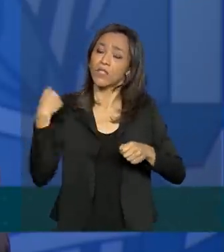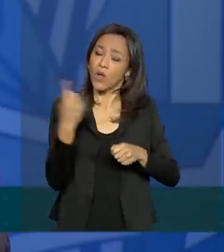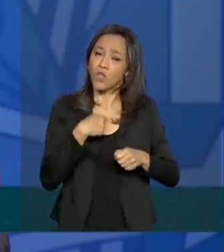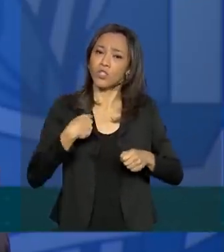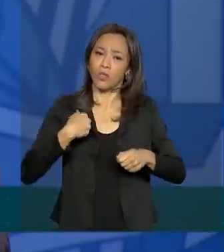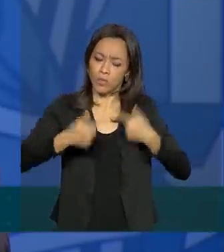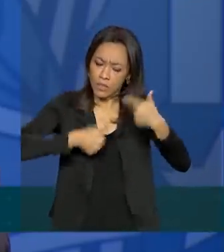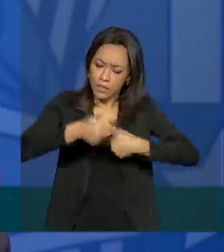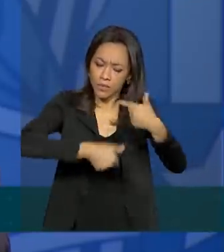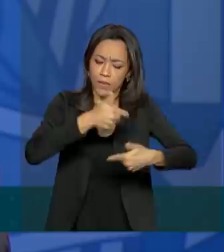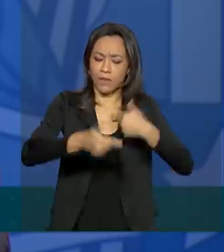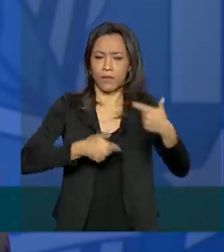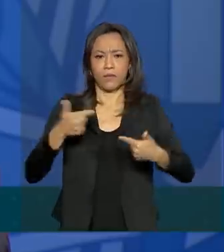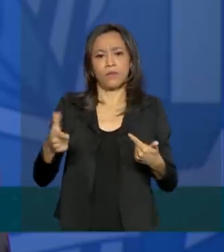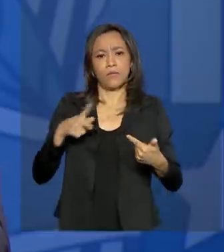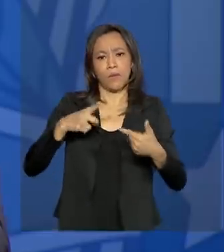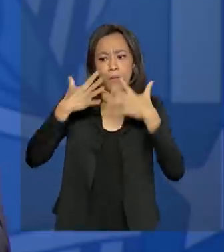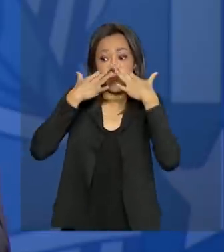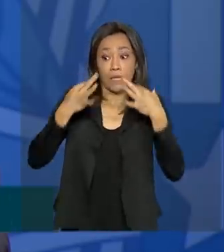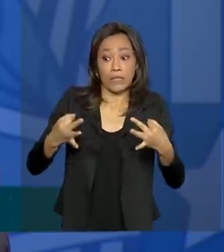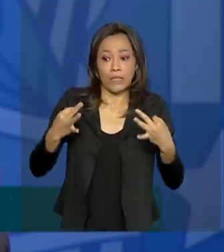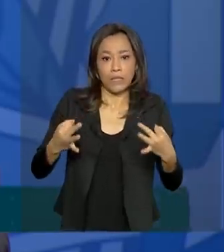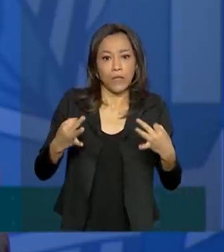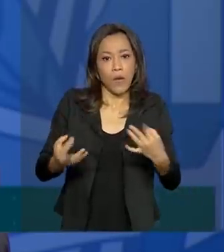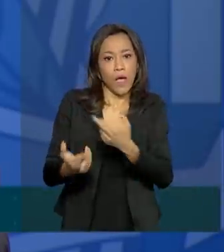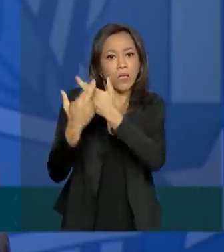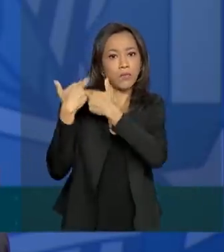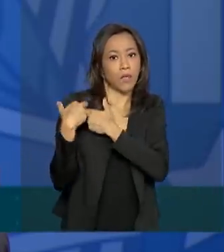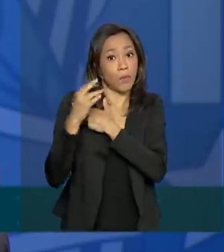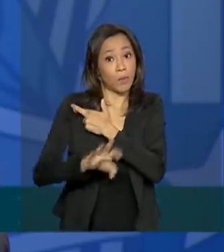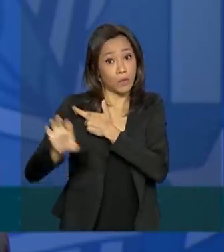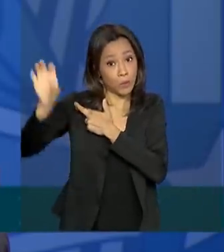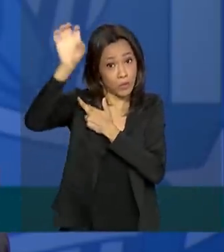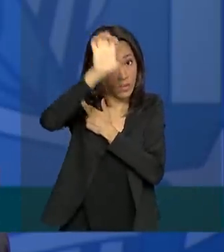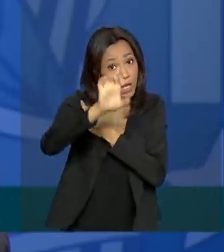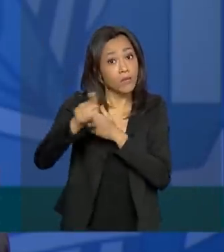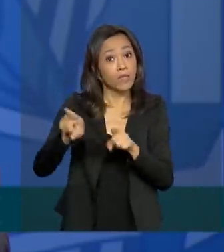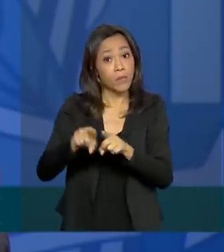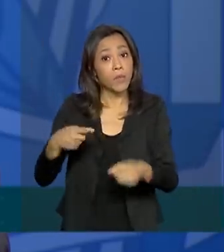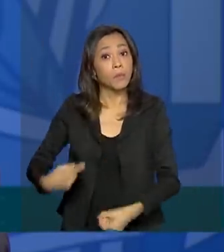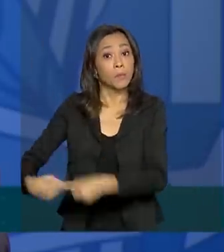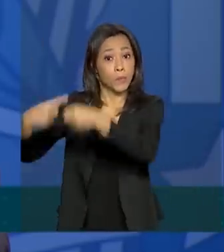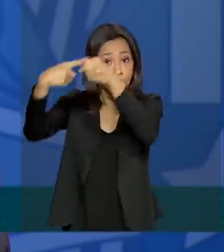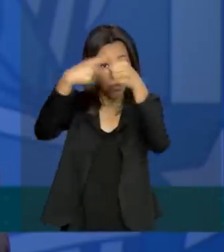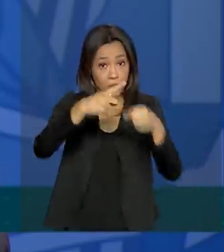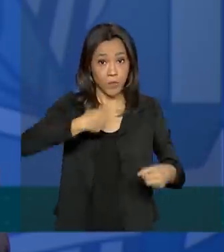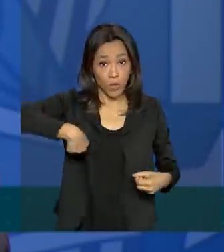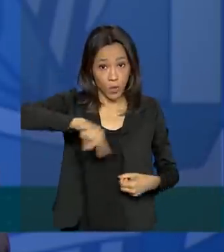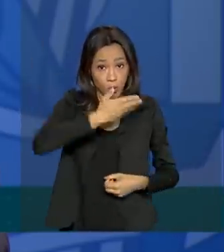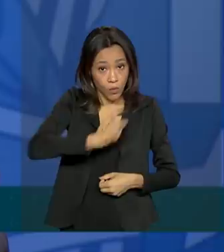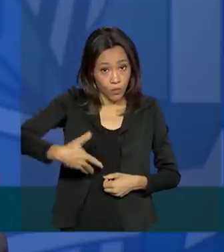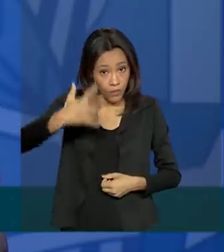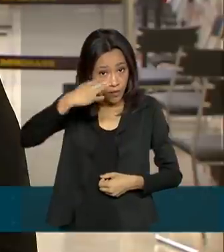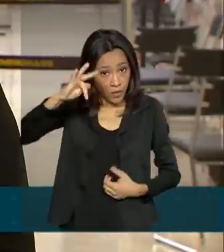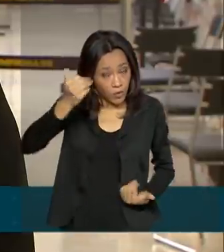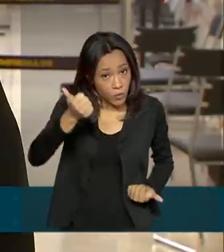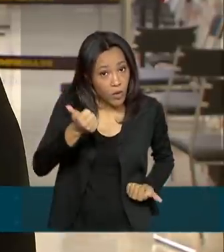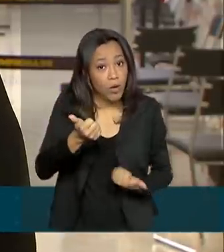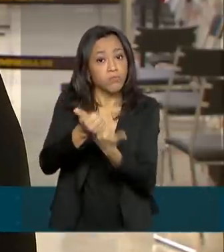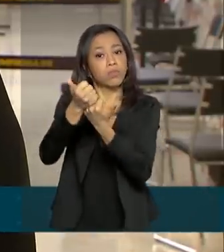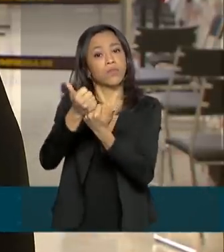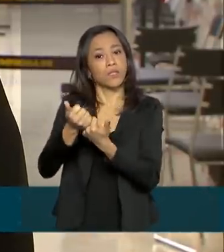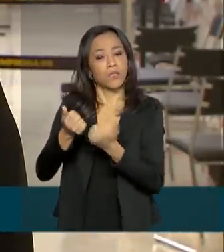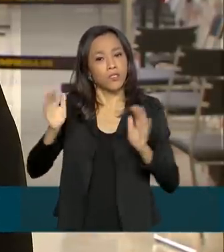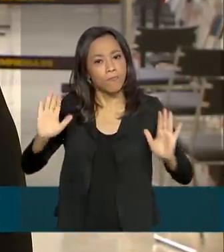parte da atenção tem a responsabilidade do estado e a responsabilidade dos municípios e nós estamos reforçando essa responsabilidade. O